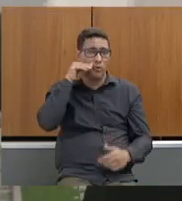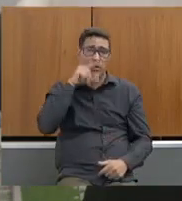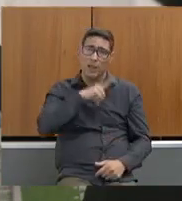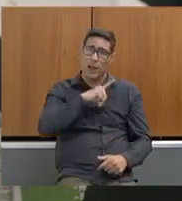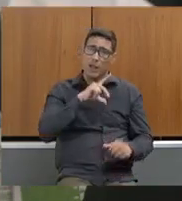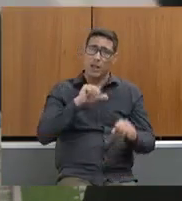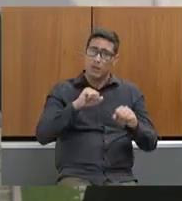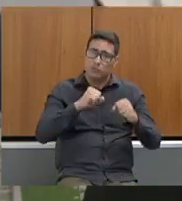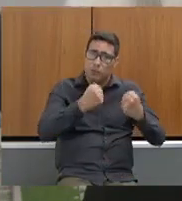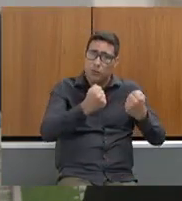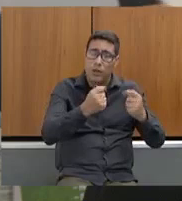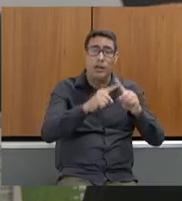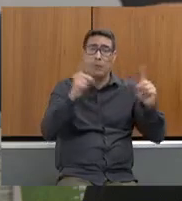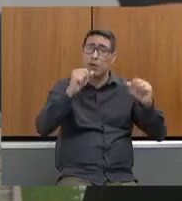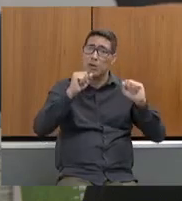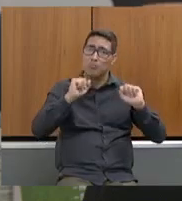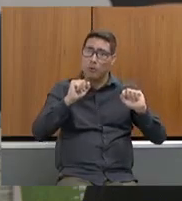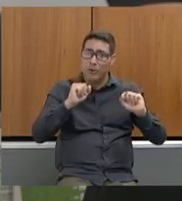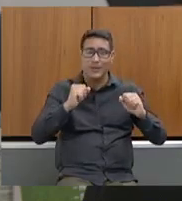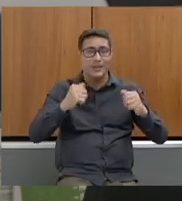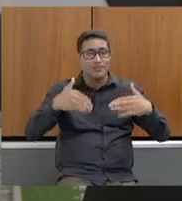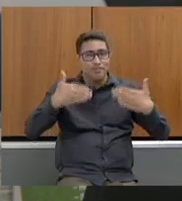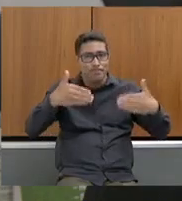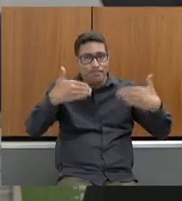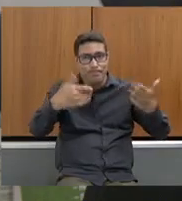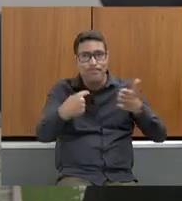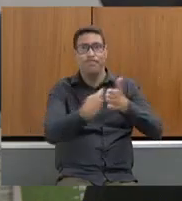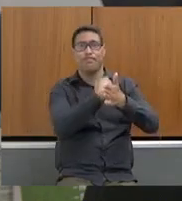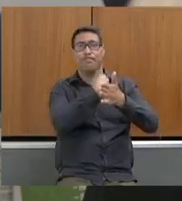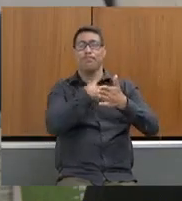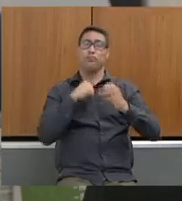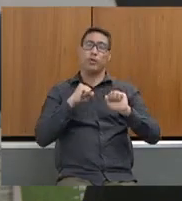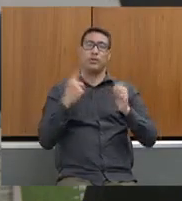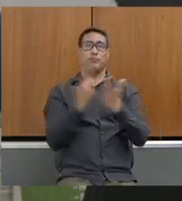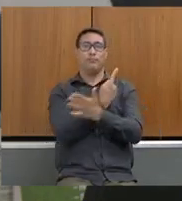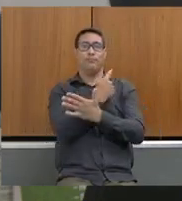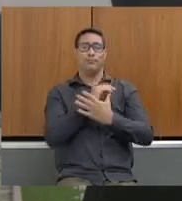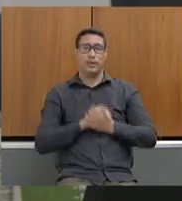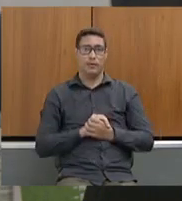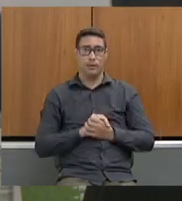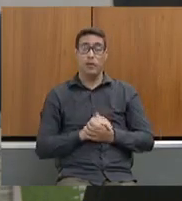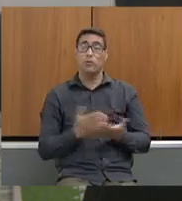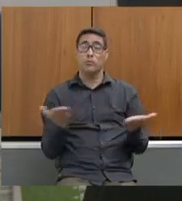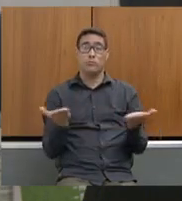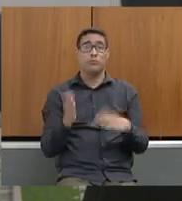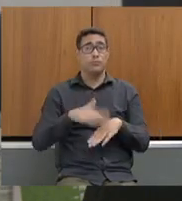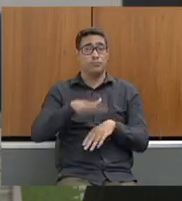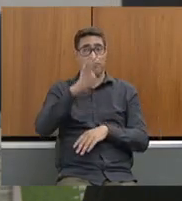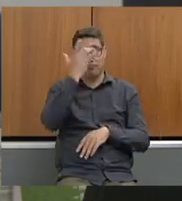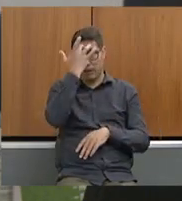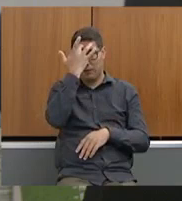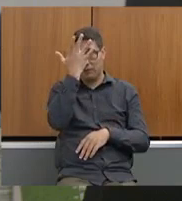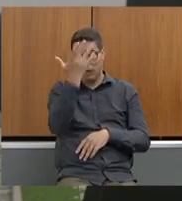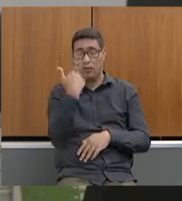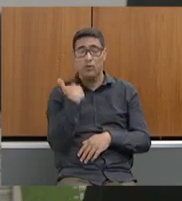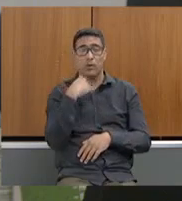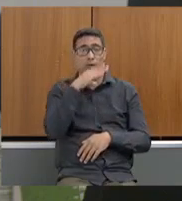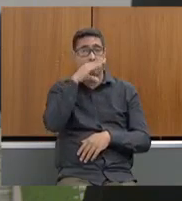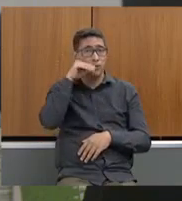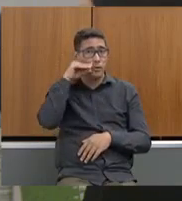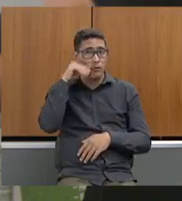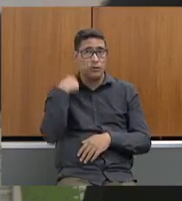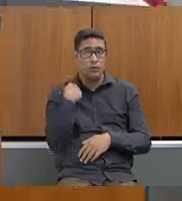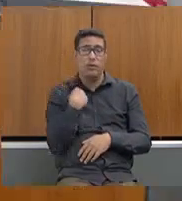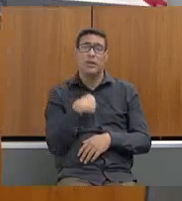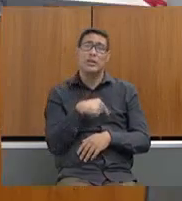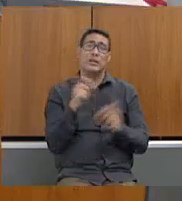eu posso ser questionado lá na frente. Hoje, é mais fácil para um servidor ele achar